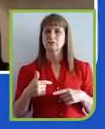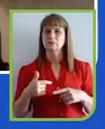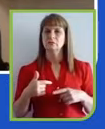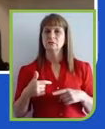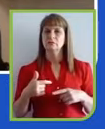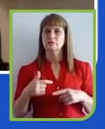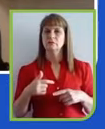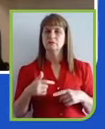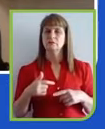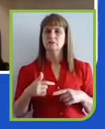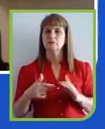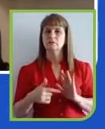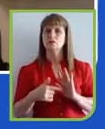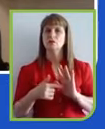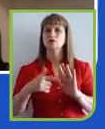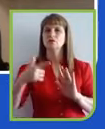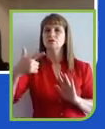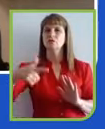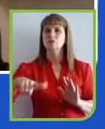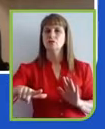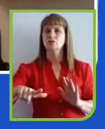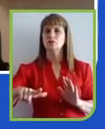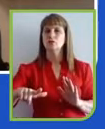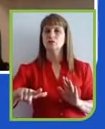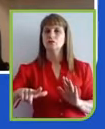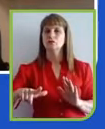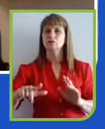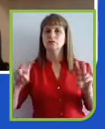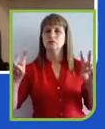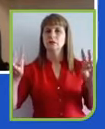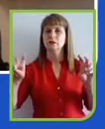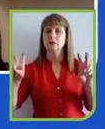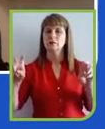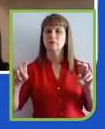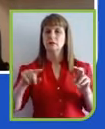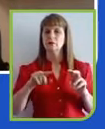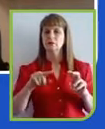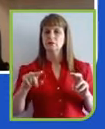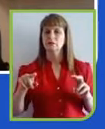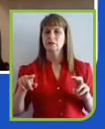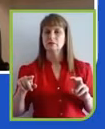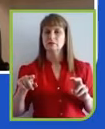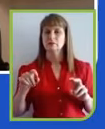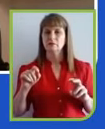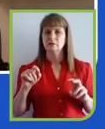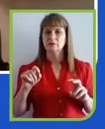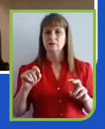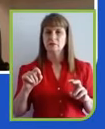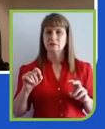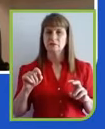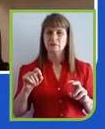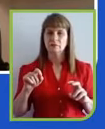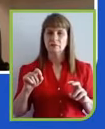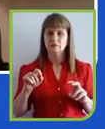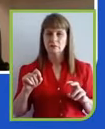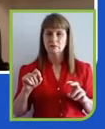questiona, e o que talvez seja mais difícil, o que talvez traga aí